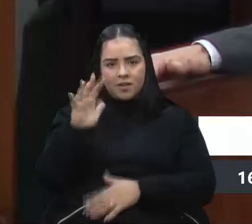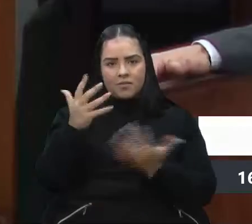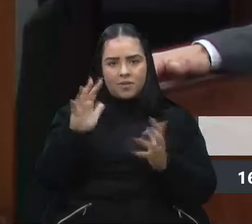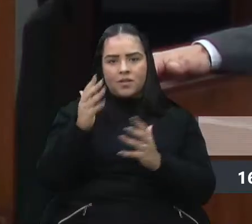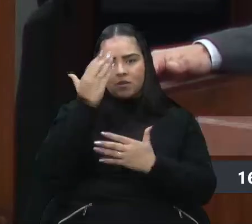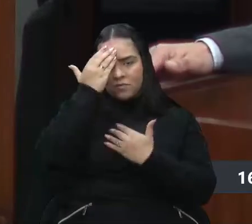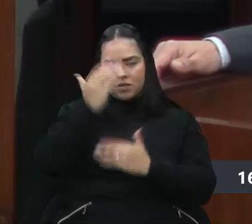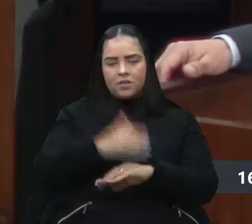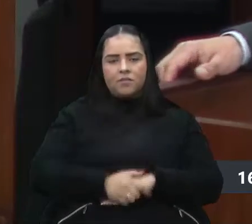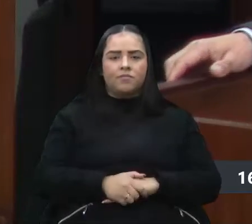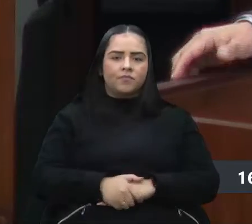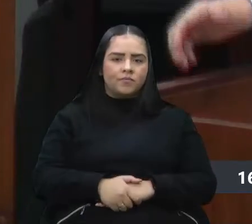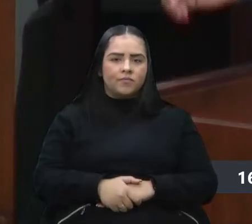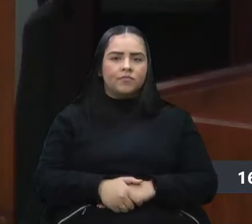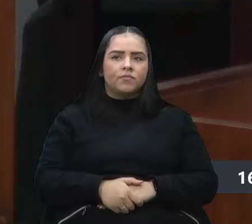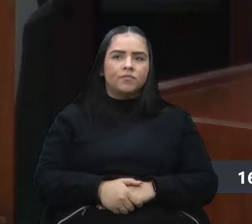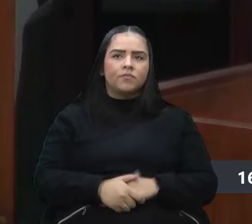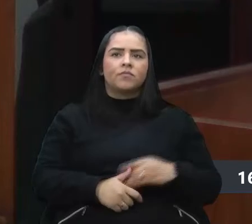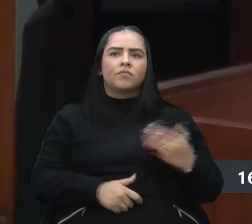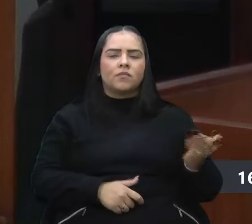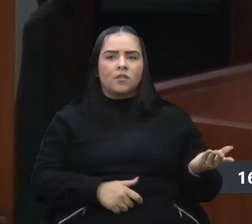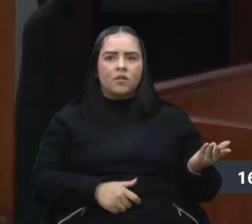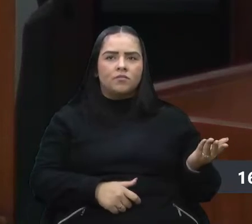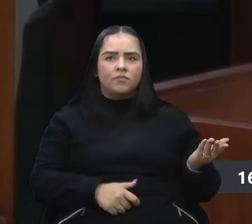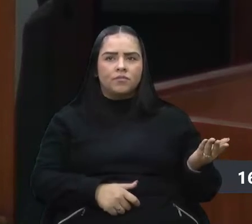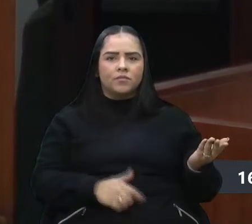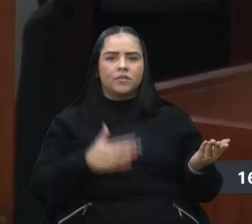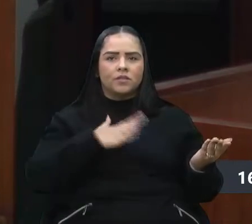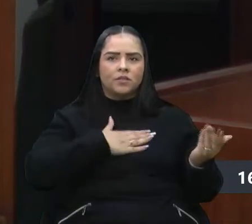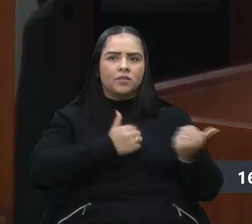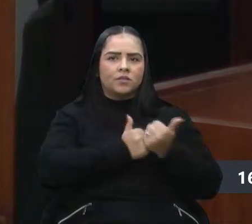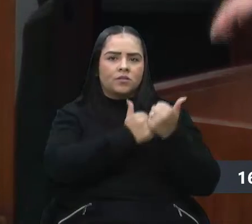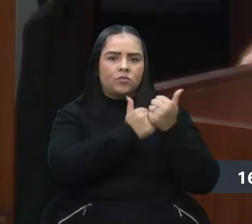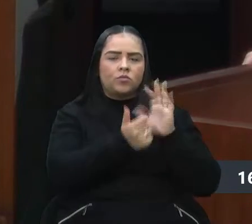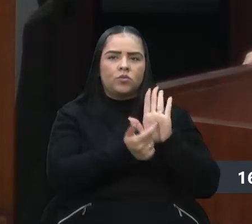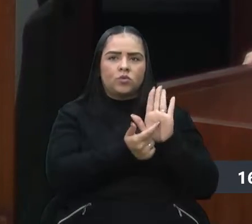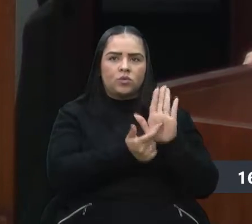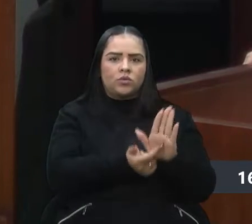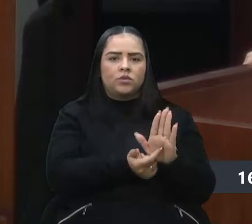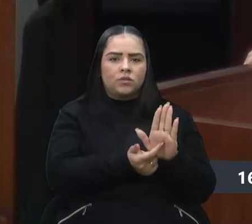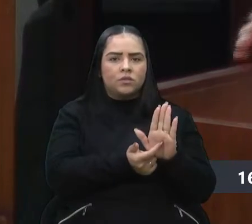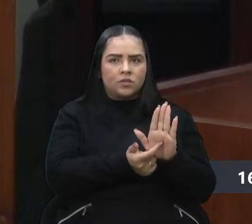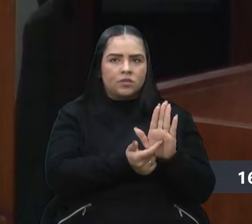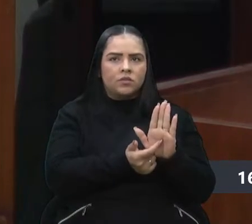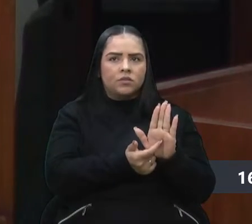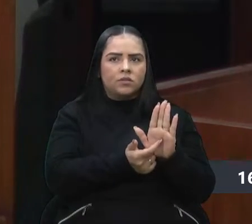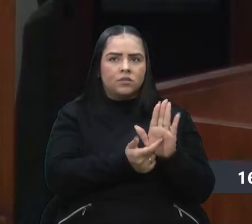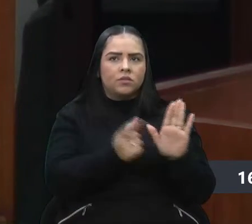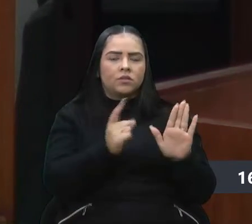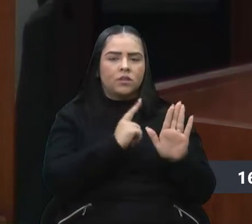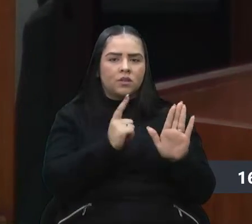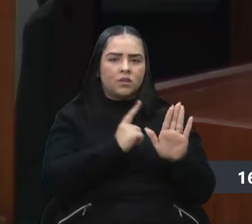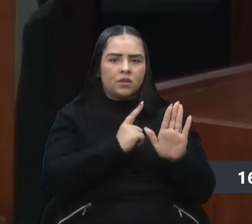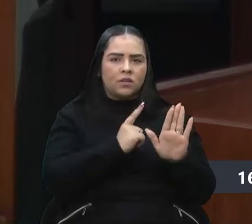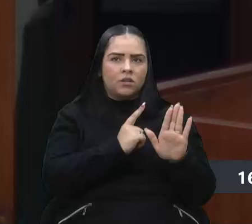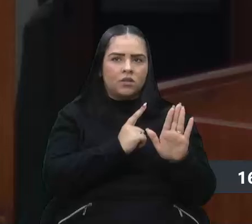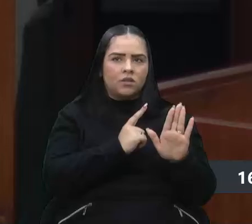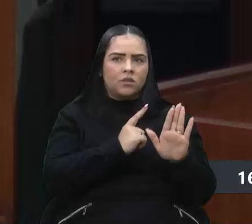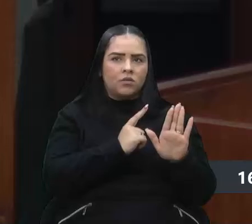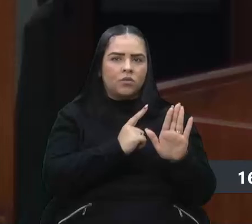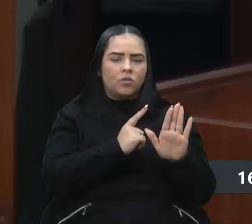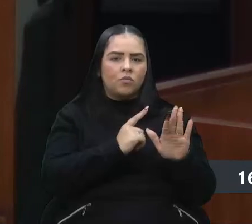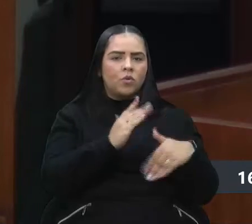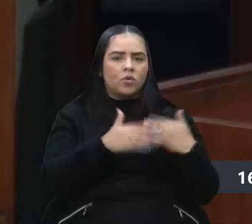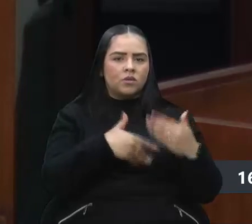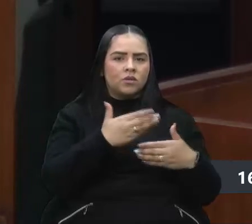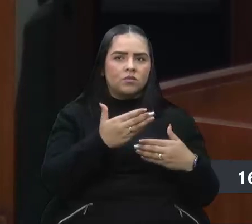parte. Agradeço por essas considerações. Por gentileza, a minha assessora mostra aquela imagem, onde tem o processo administrativo. Teve a Câmara,